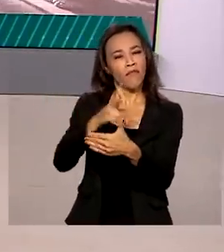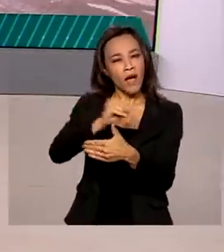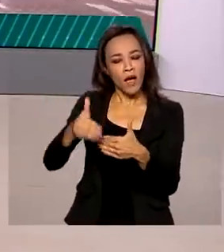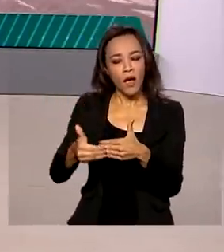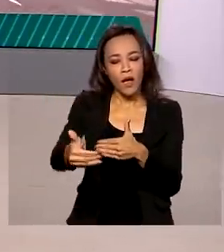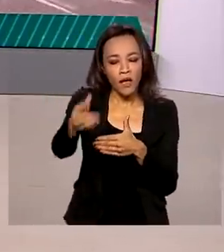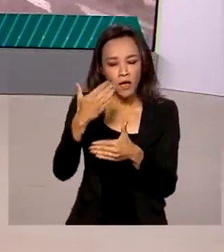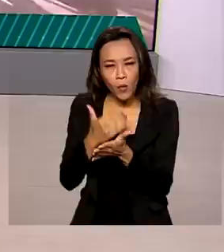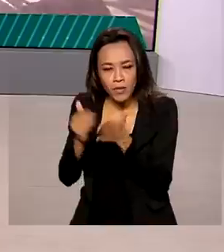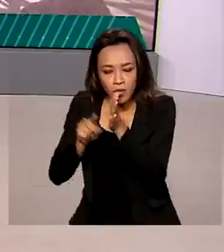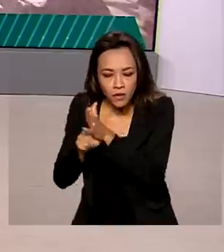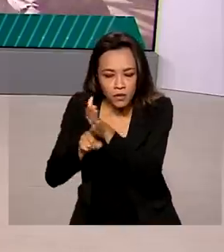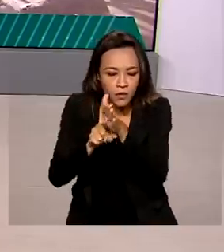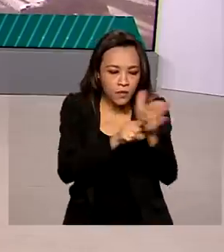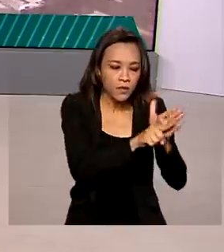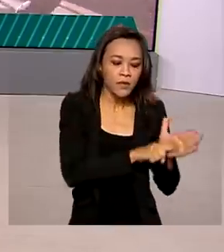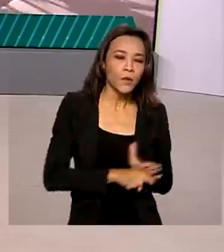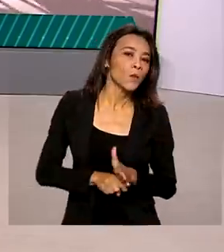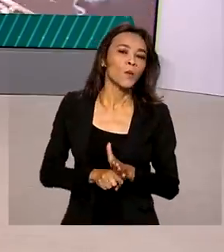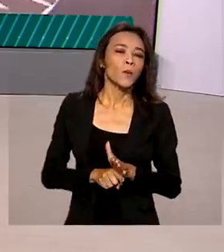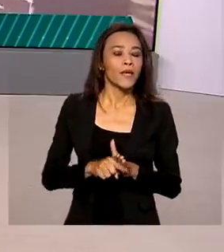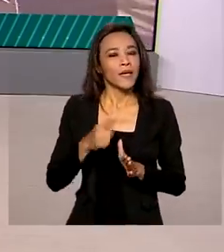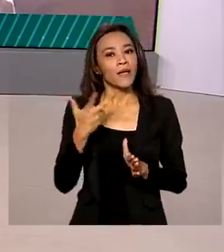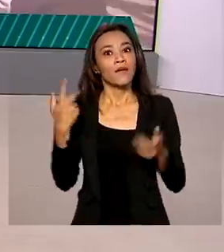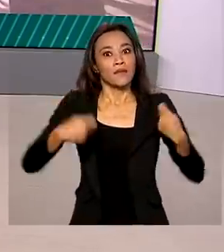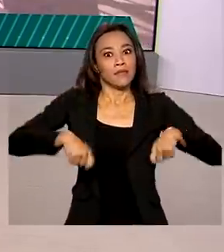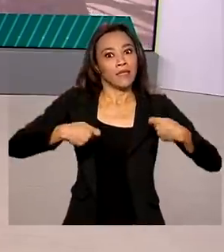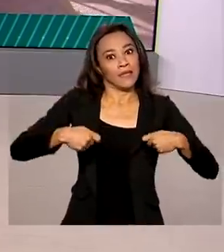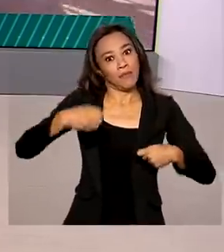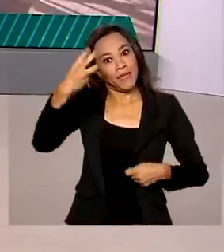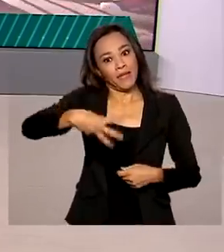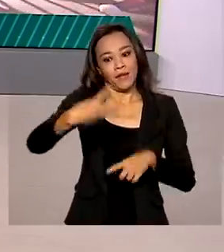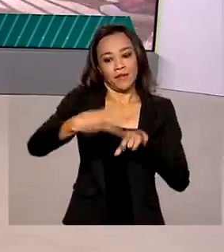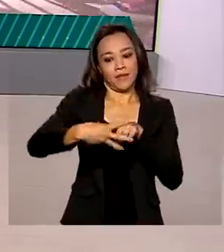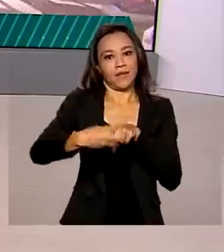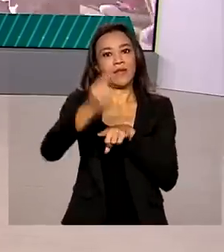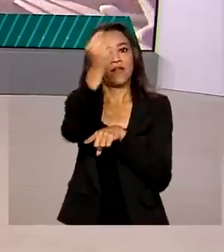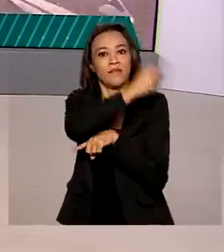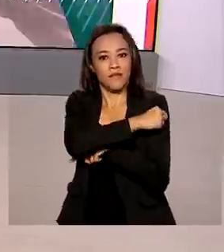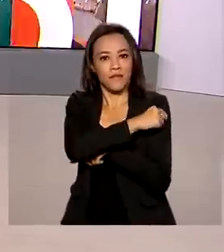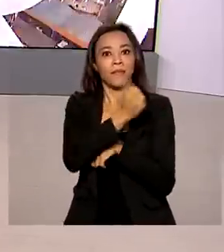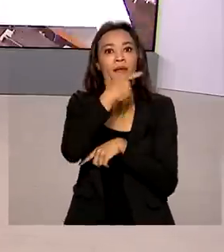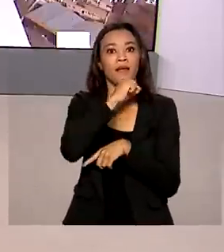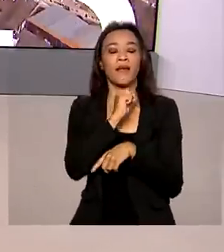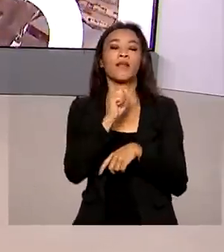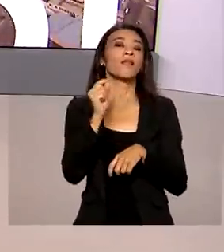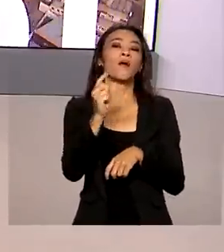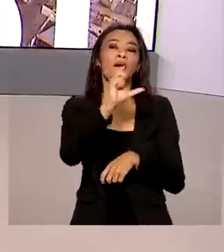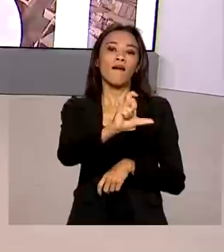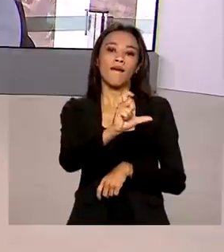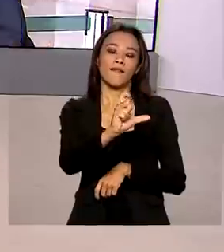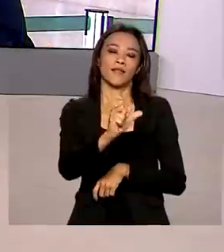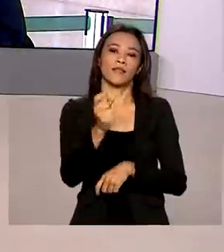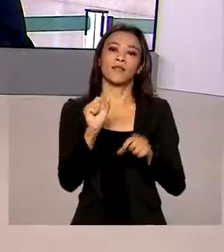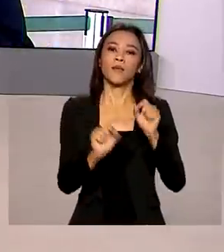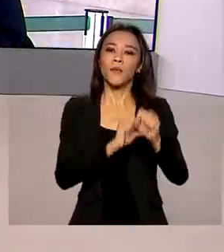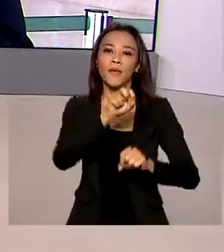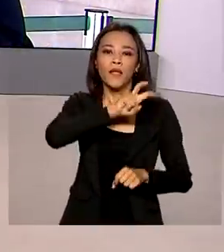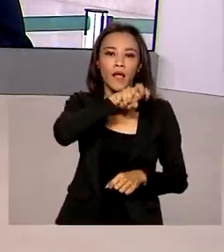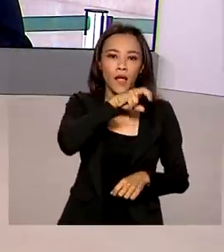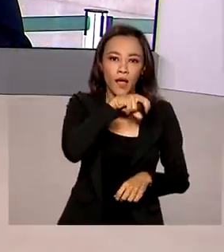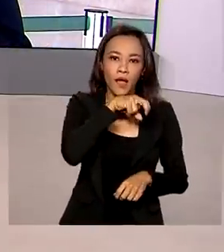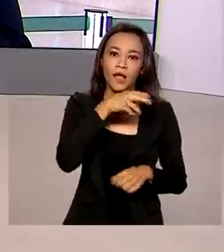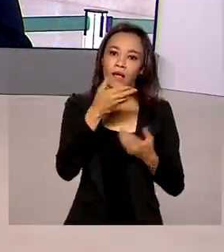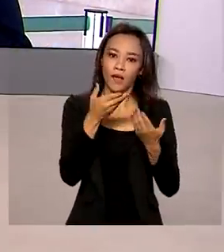avaliar a necessidade de uma terceira dose para quem tomou a vacina Coronavac. A repórter Márcia Fernandes tem ao vivo mais